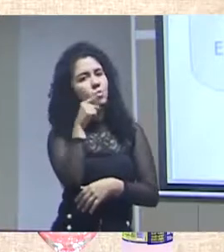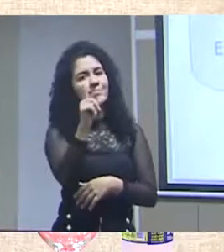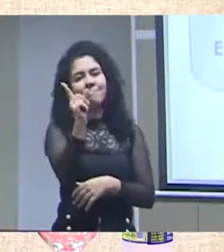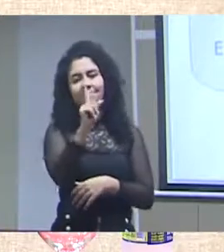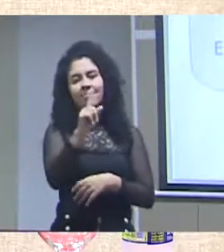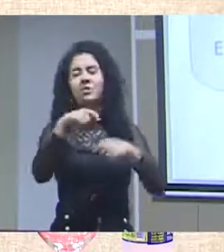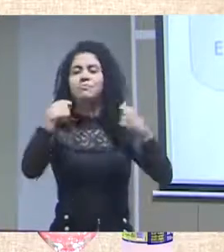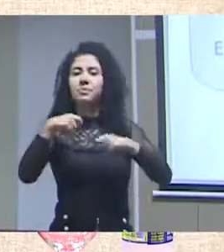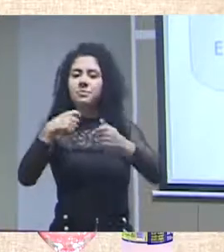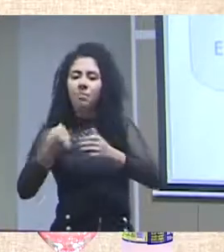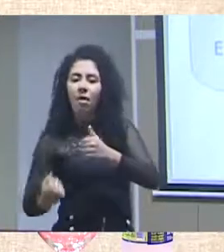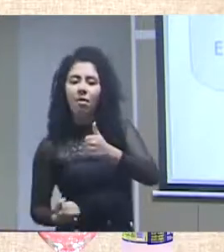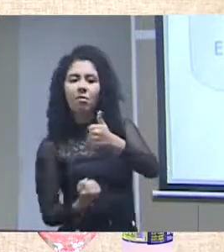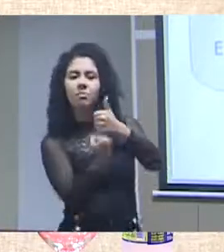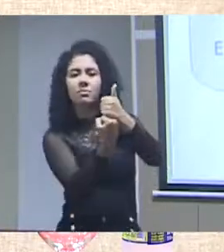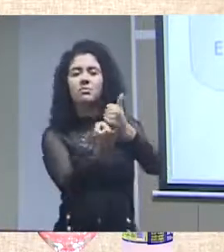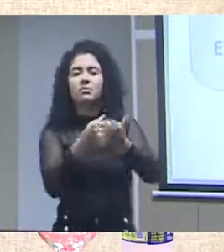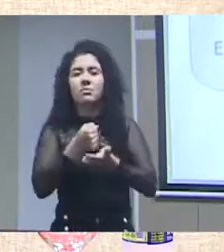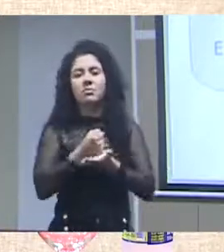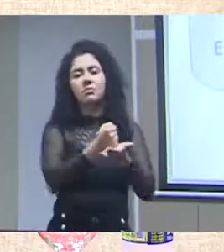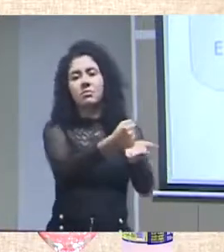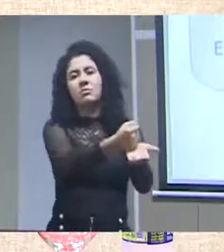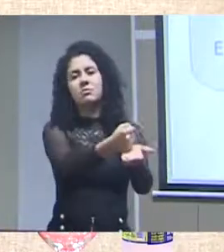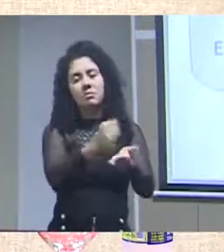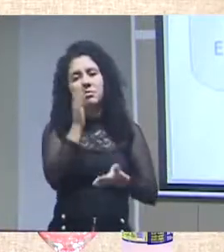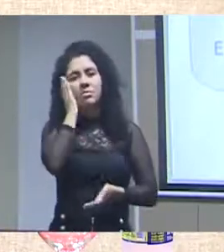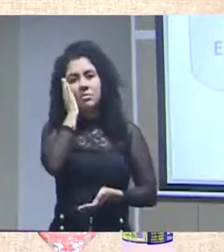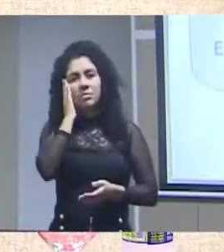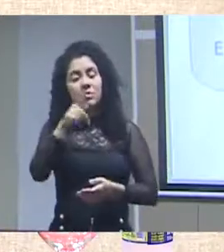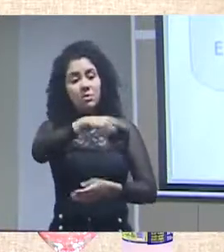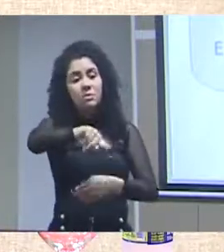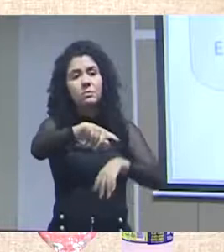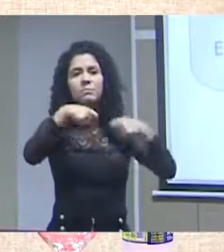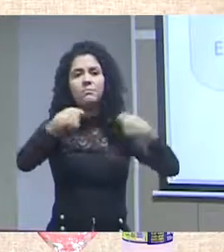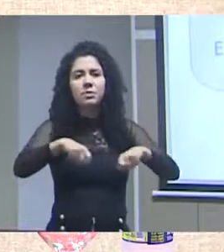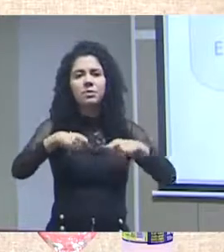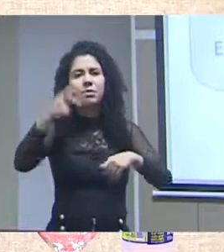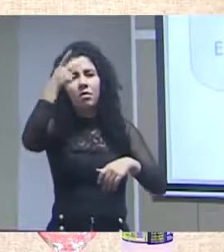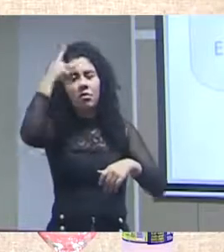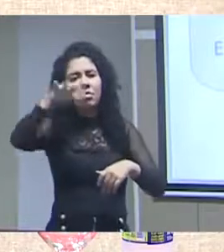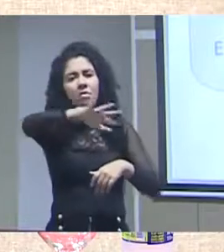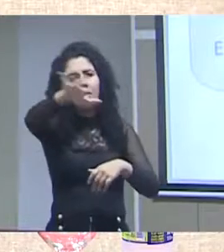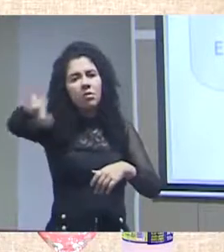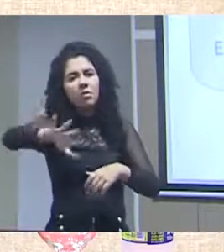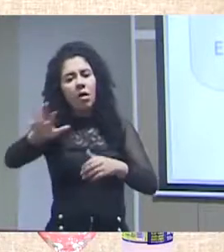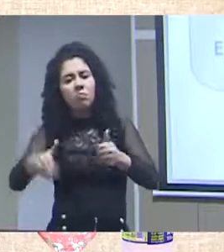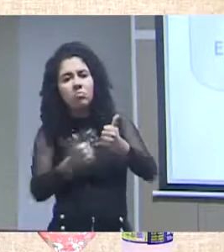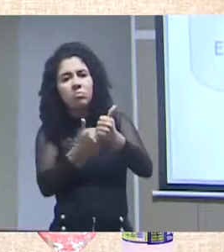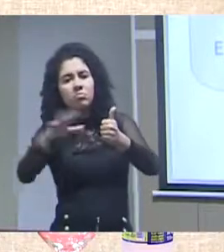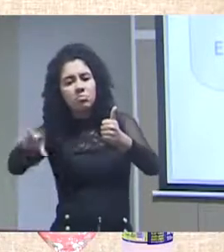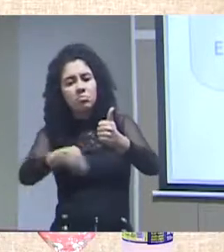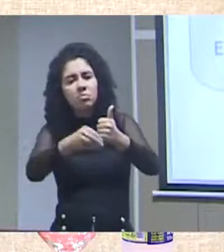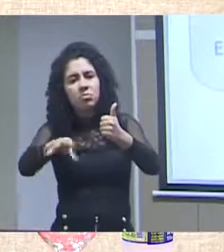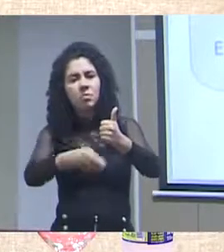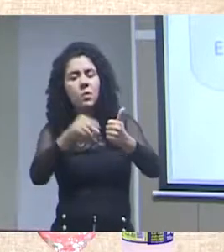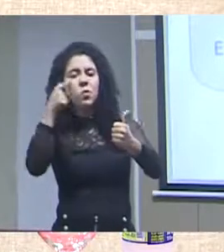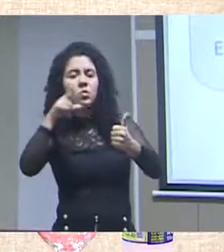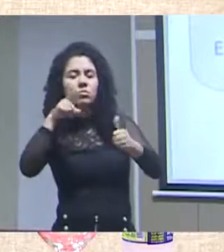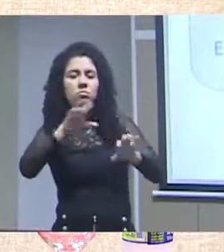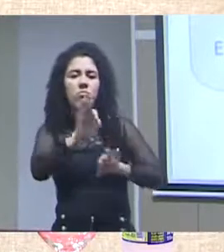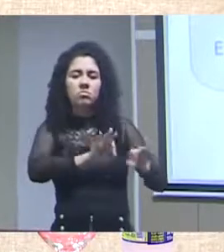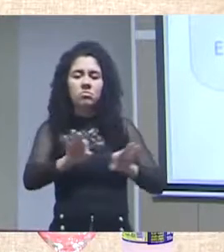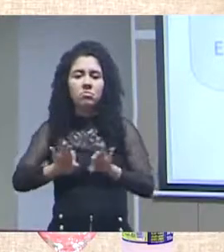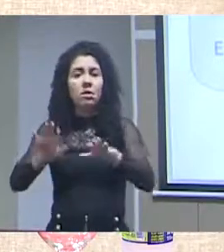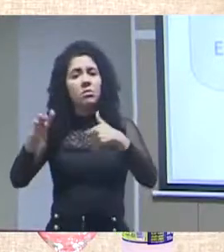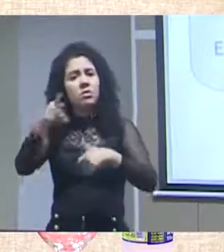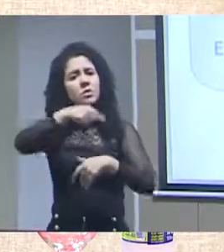Vamos dizer assim, eles precisam de uma agregação de valor para eles fazerem algum sentido. Portanto, nós temos que pensar na ciência aberta